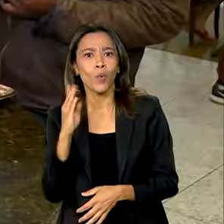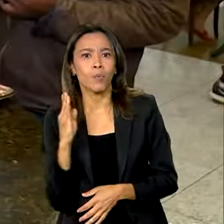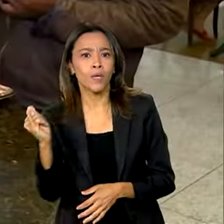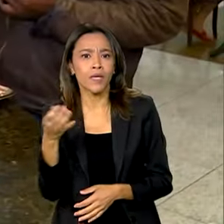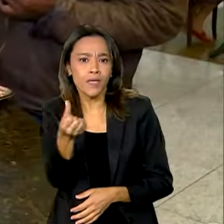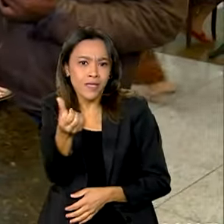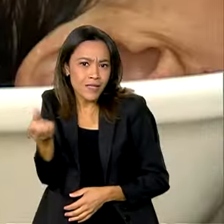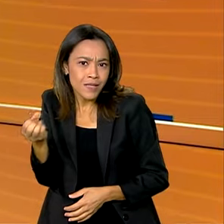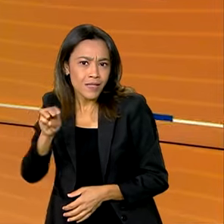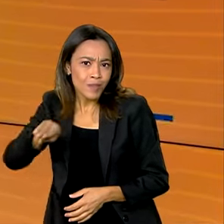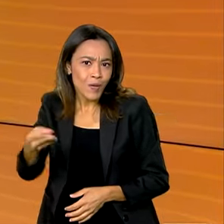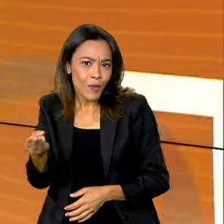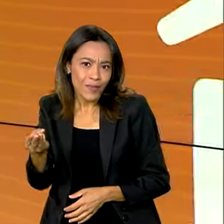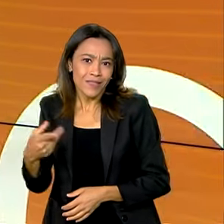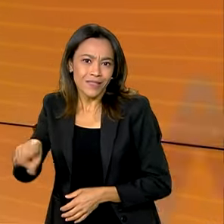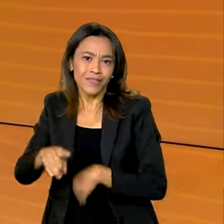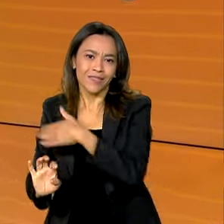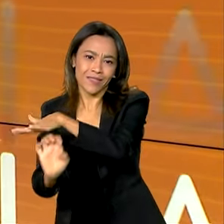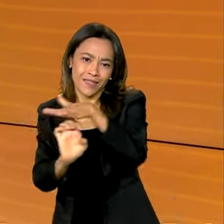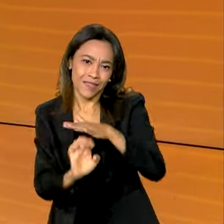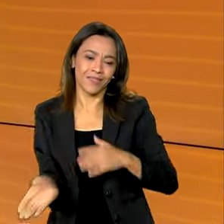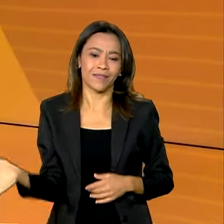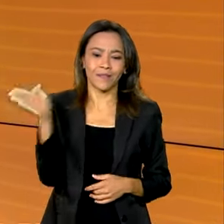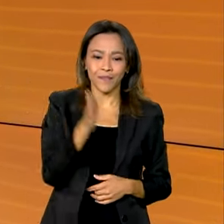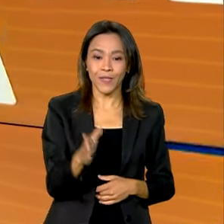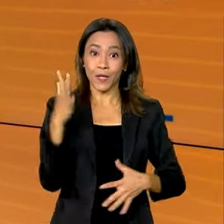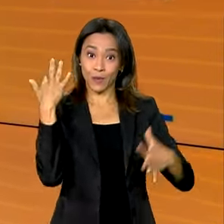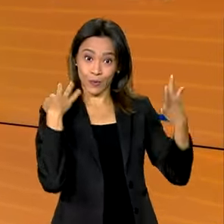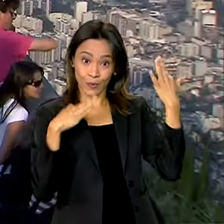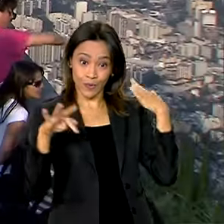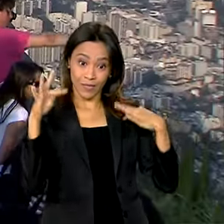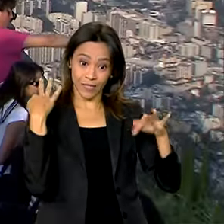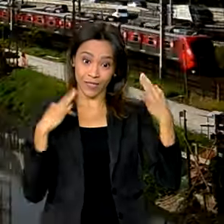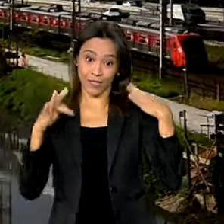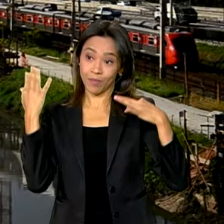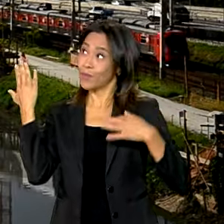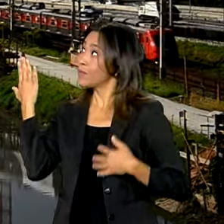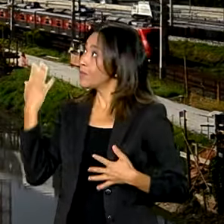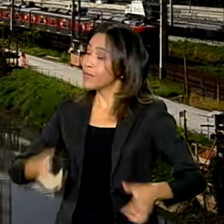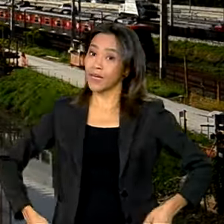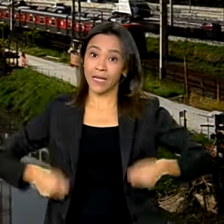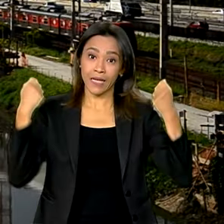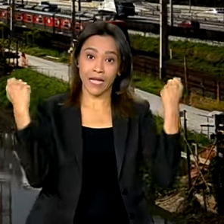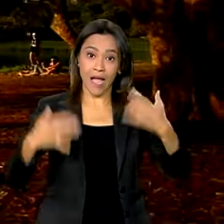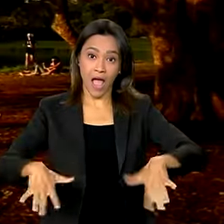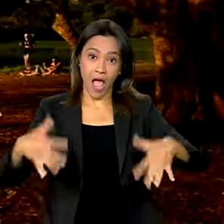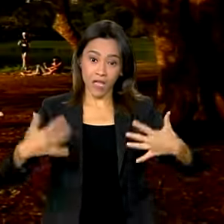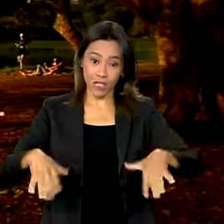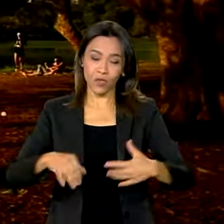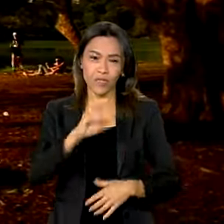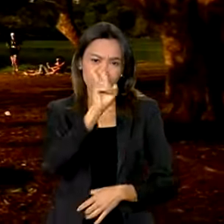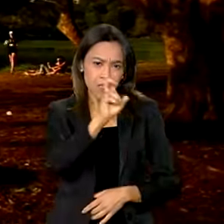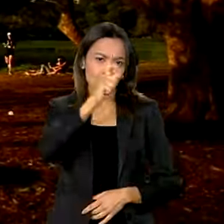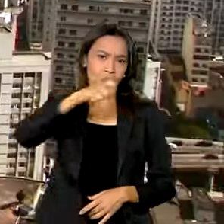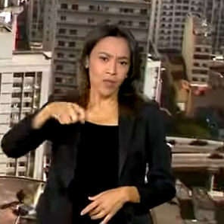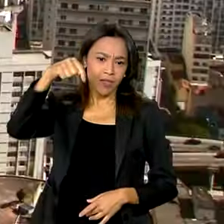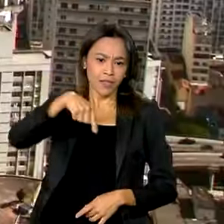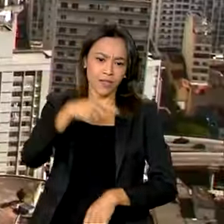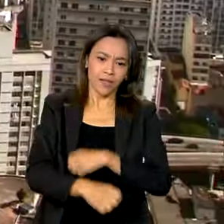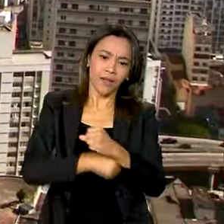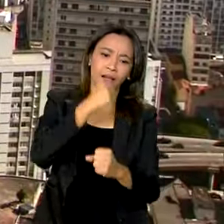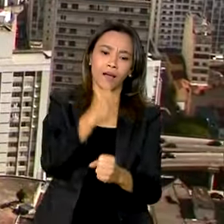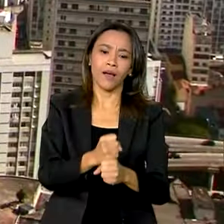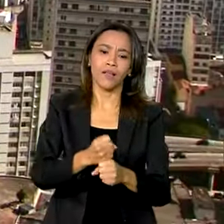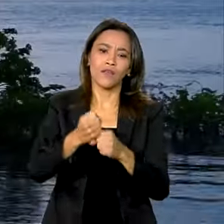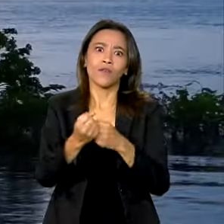de reais em dívidas. Turismo. Gasto de visitantes estrangeiros nos 5 primeiros meses deste ano